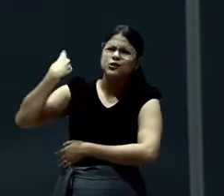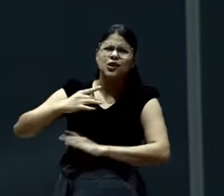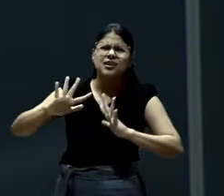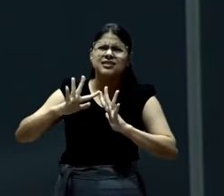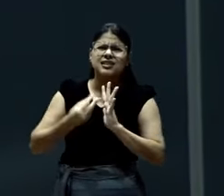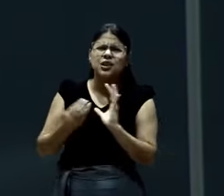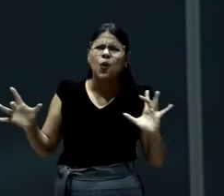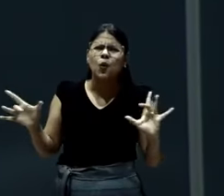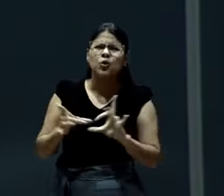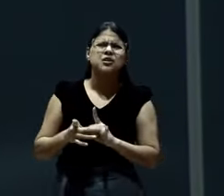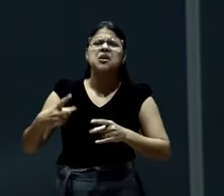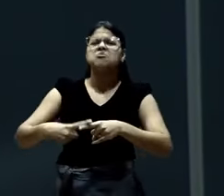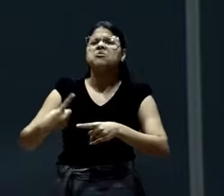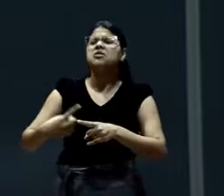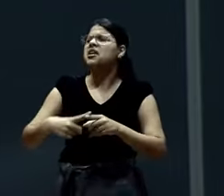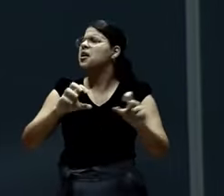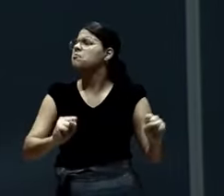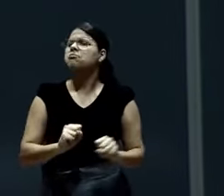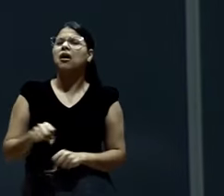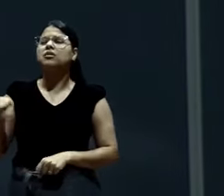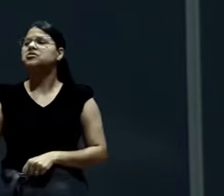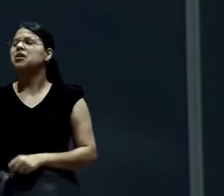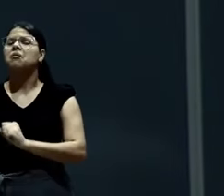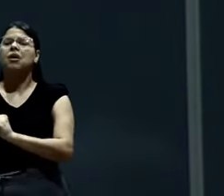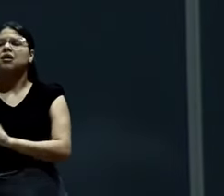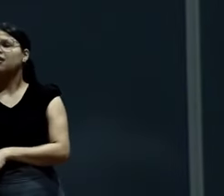Por que eu permito. Que alguém toque nesse que está do meu lado.